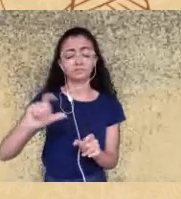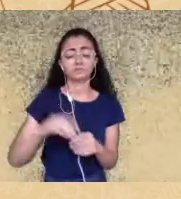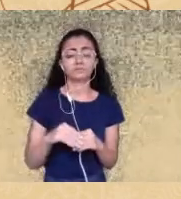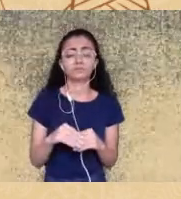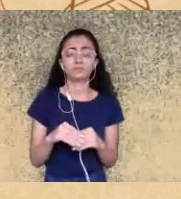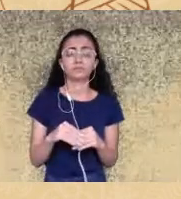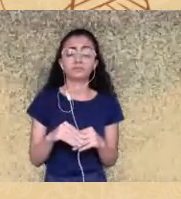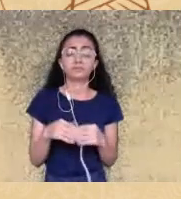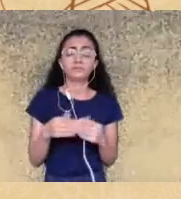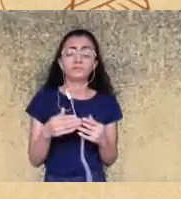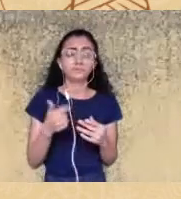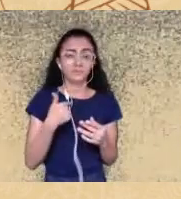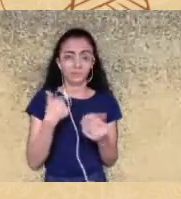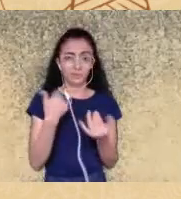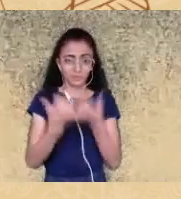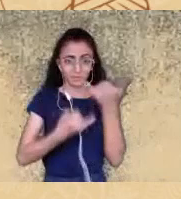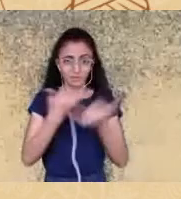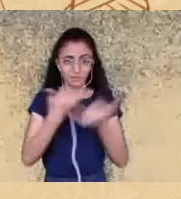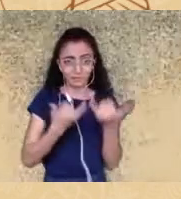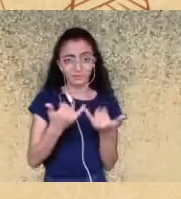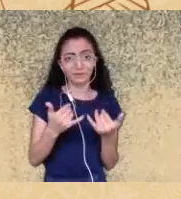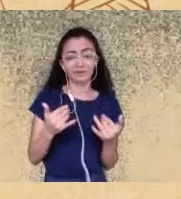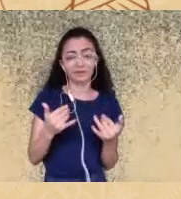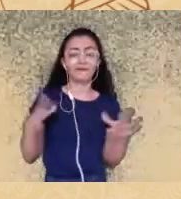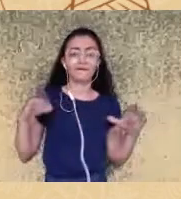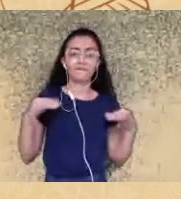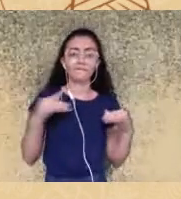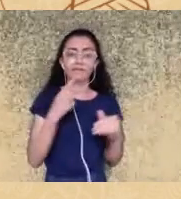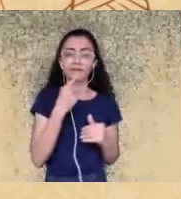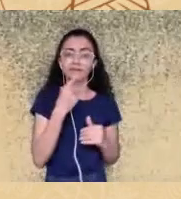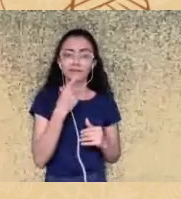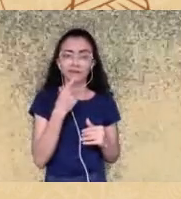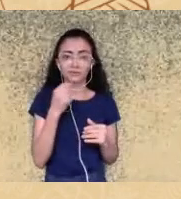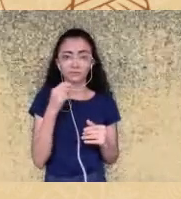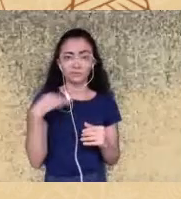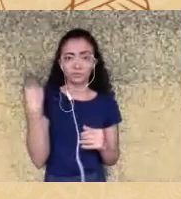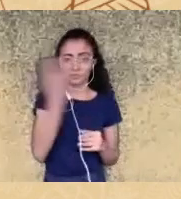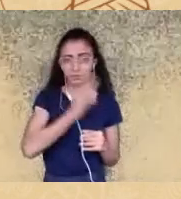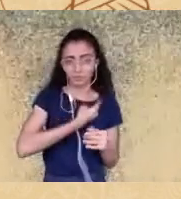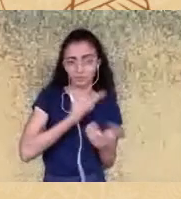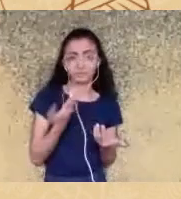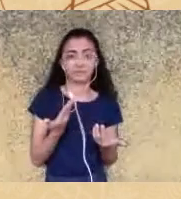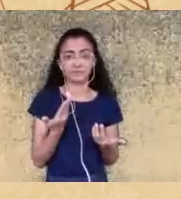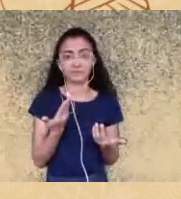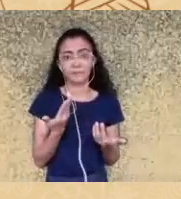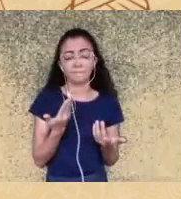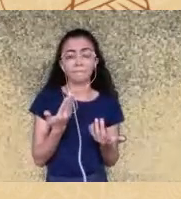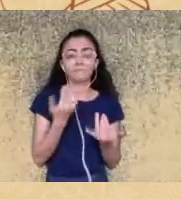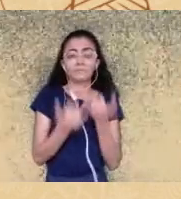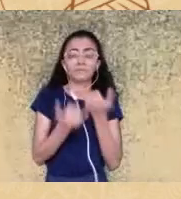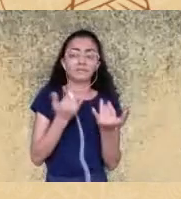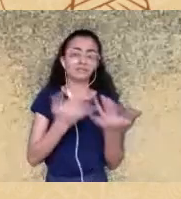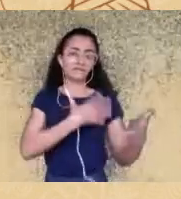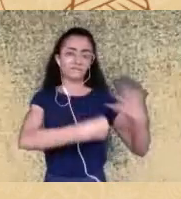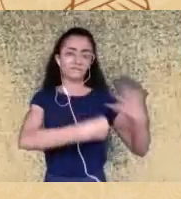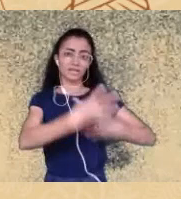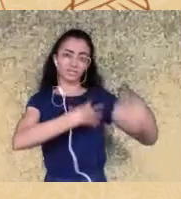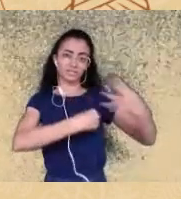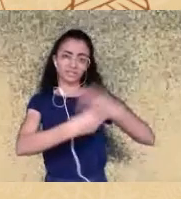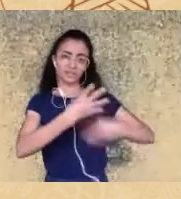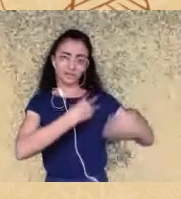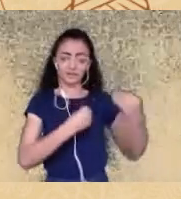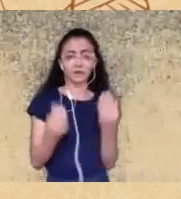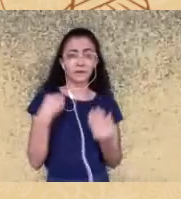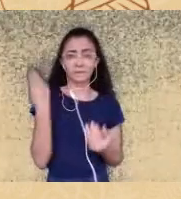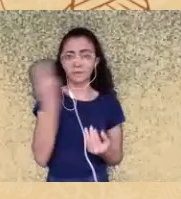feriado de Nossa Senhora coloca no pronome possescido uma compulsoriedade afiliação porque a senhora não é de todos